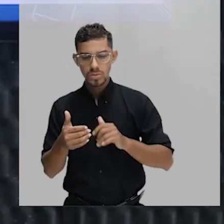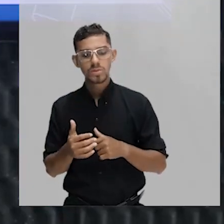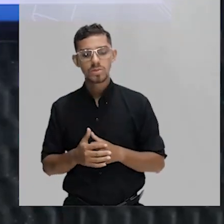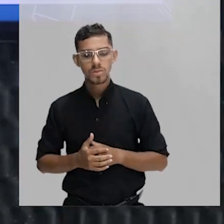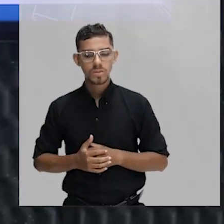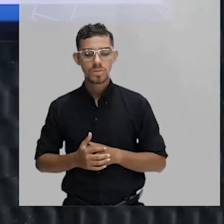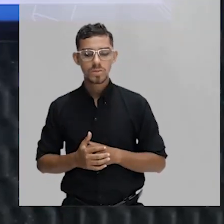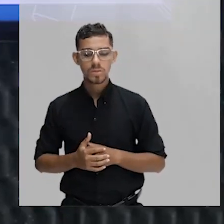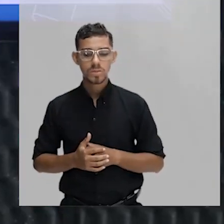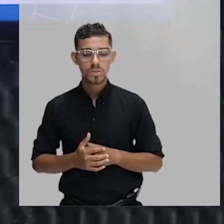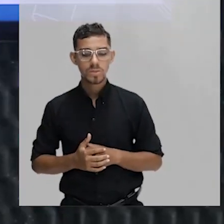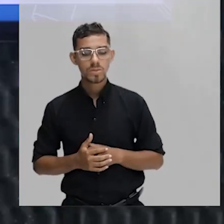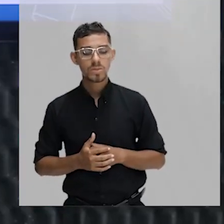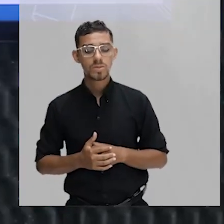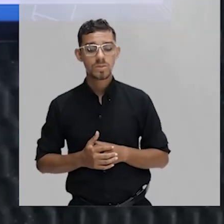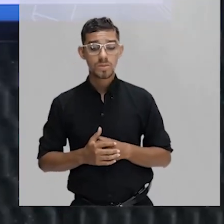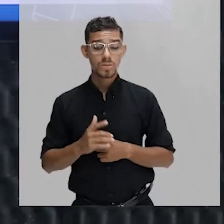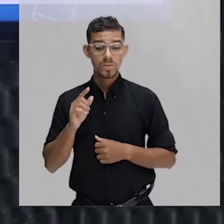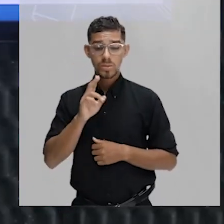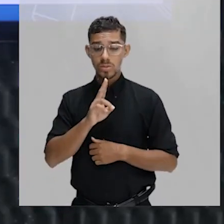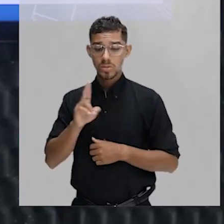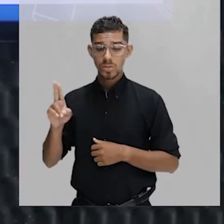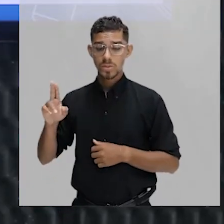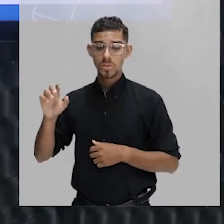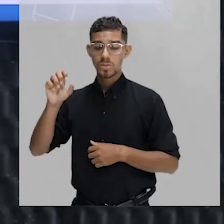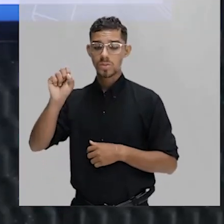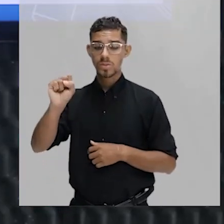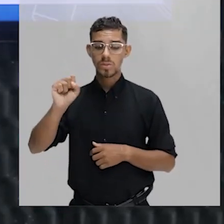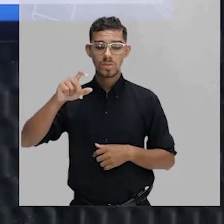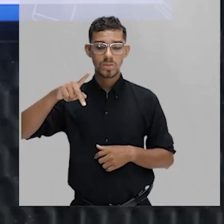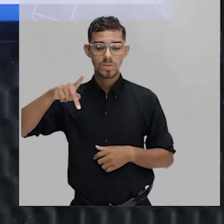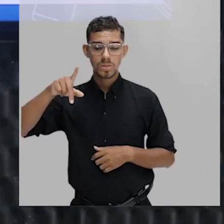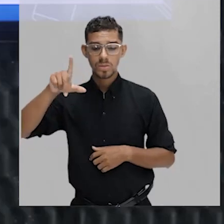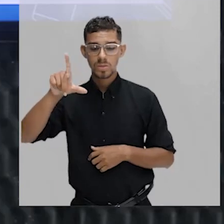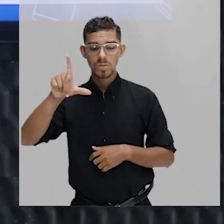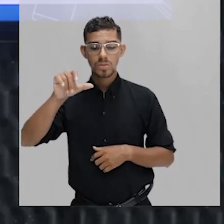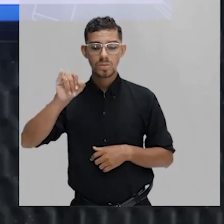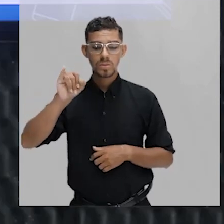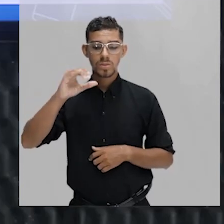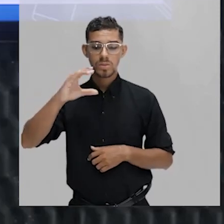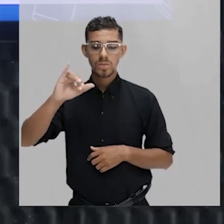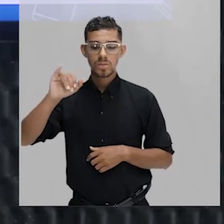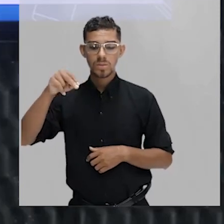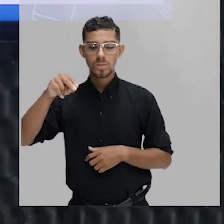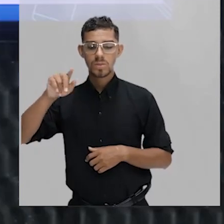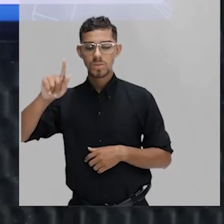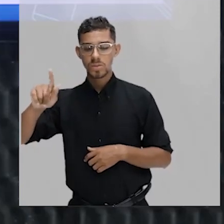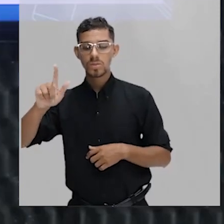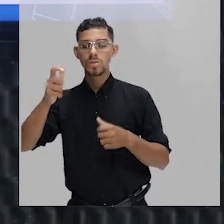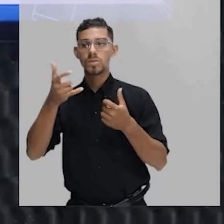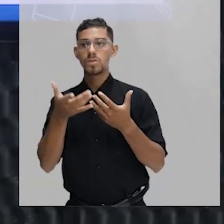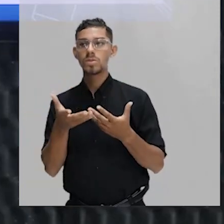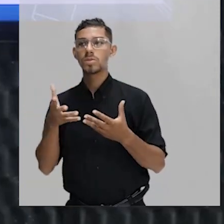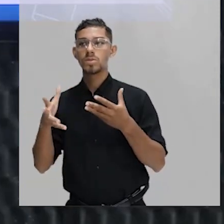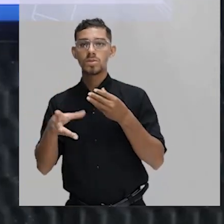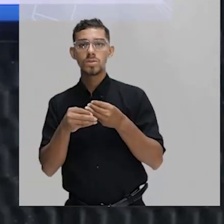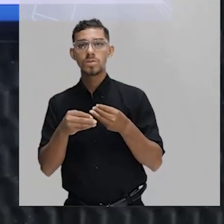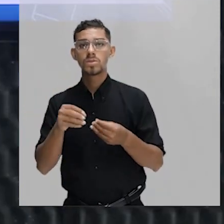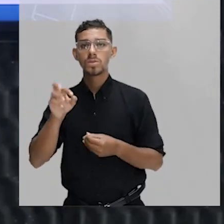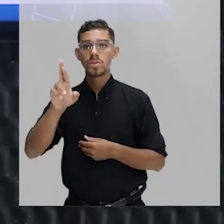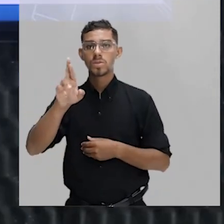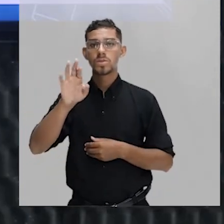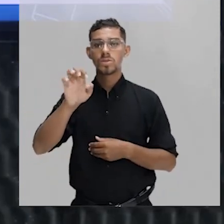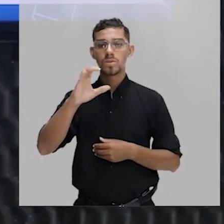de splincing. Essa palavrinha aqui. Splincing. Que é justamente o recorte.